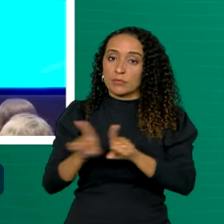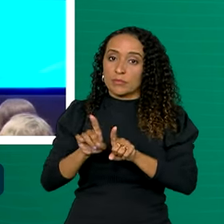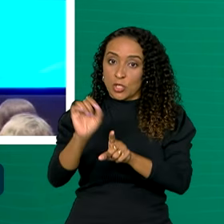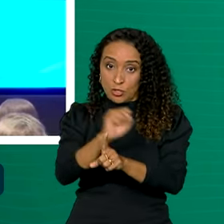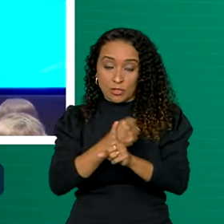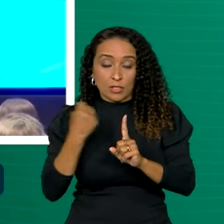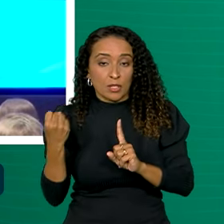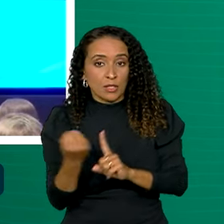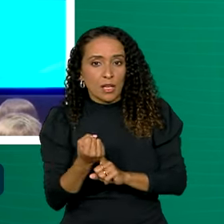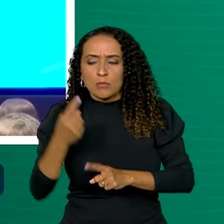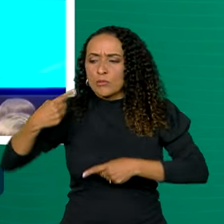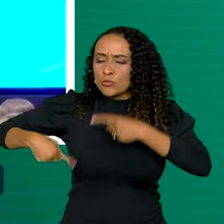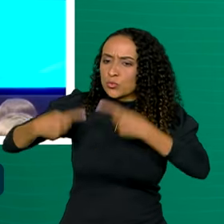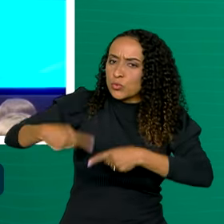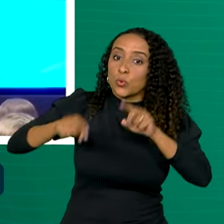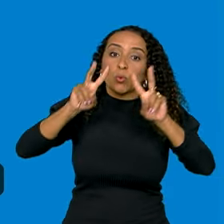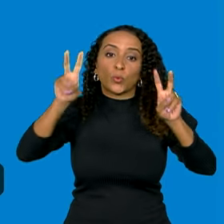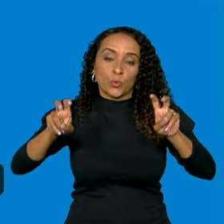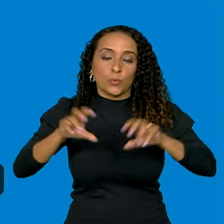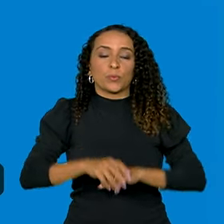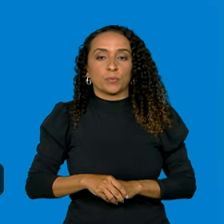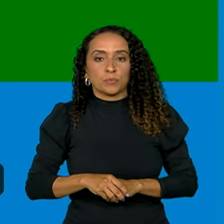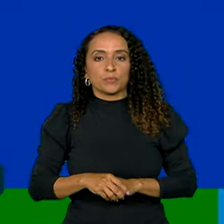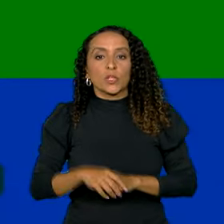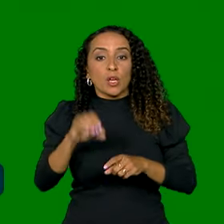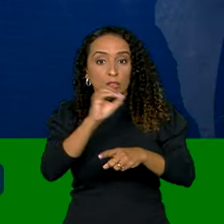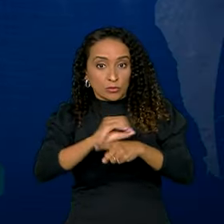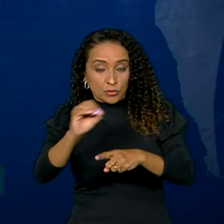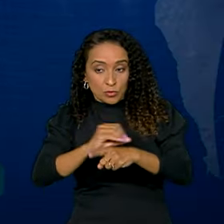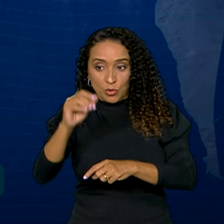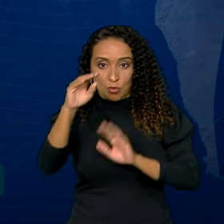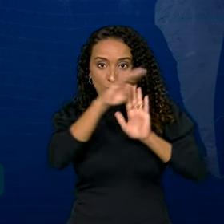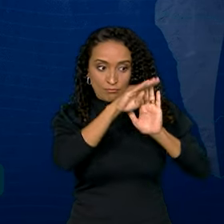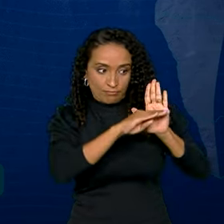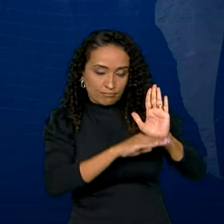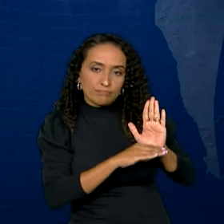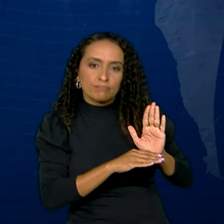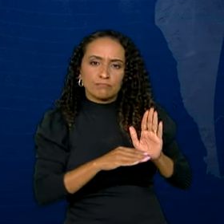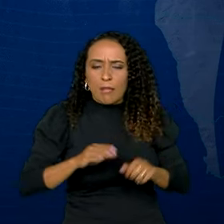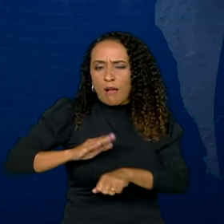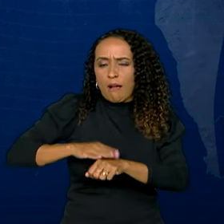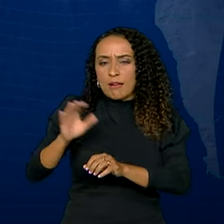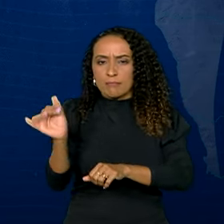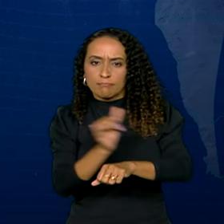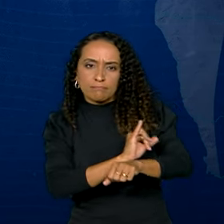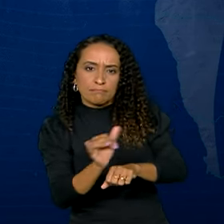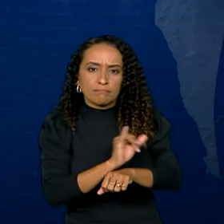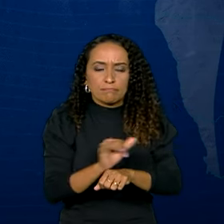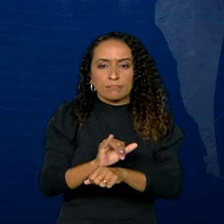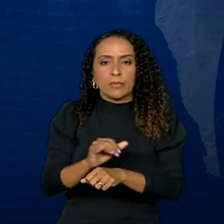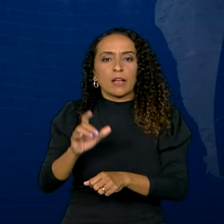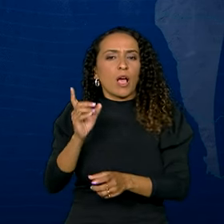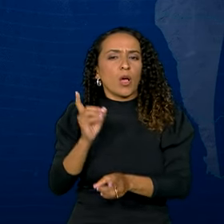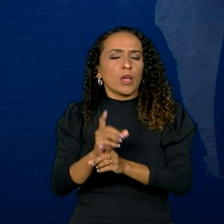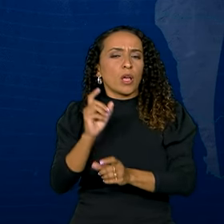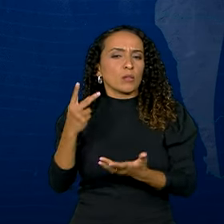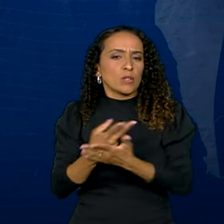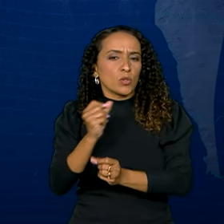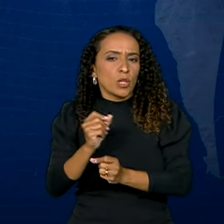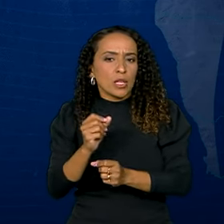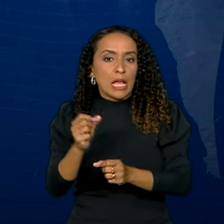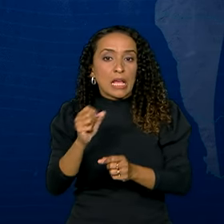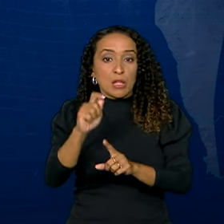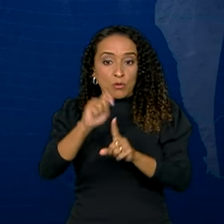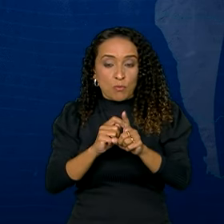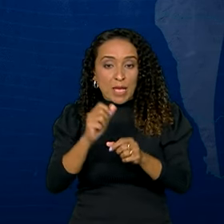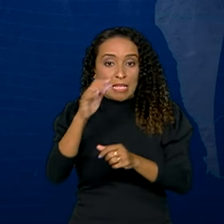civil para discutir o tema. As oficinas do Programa de Ações Estratégicas acontecem desde agosto do